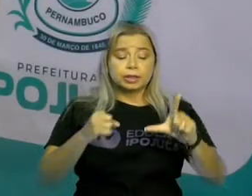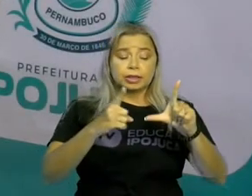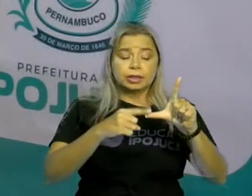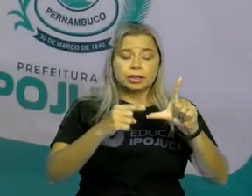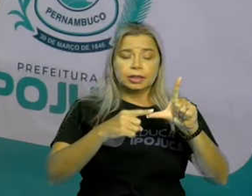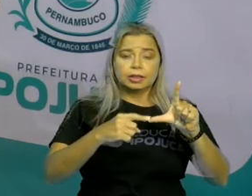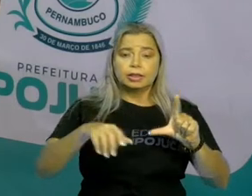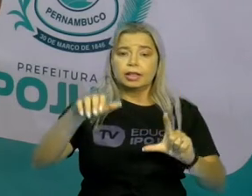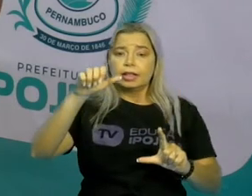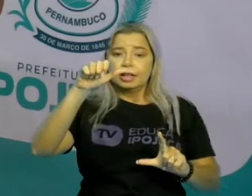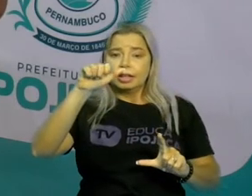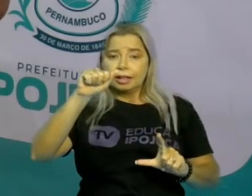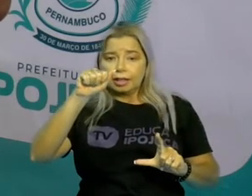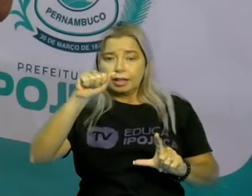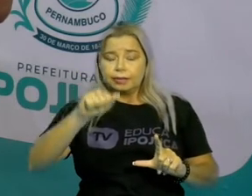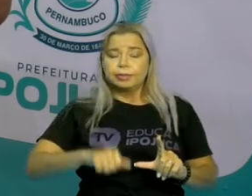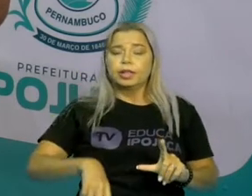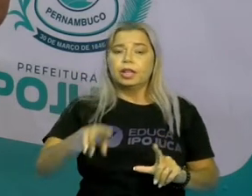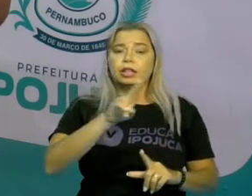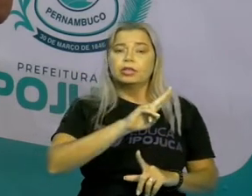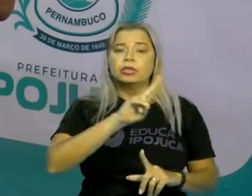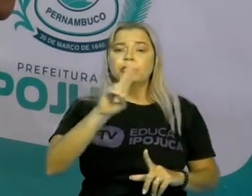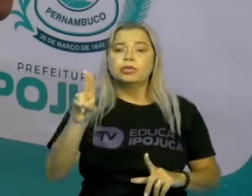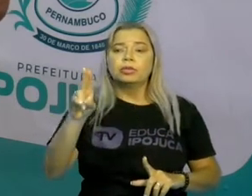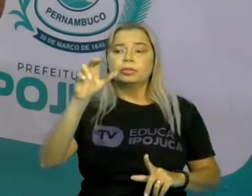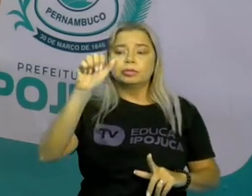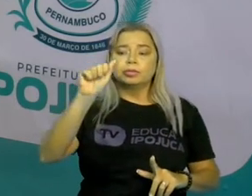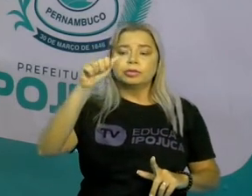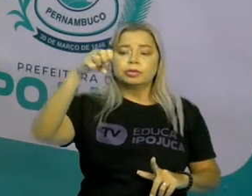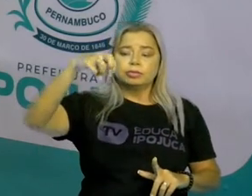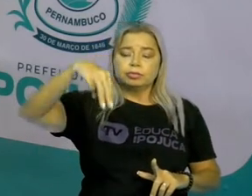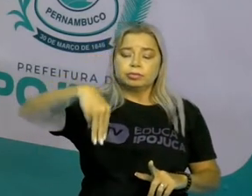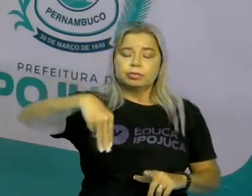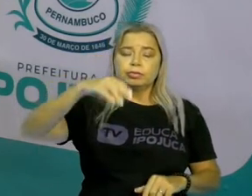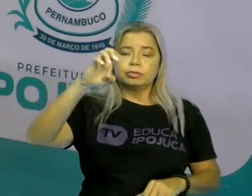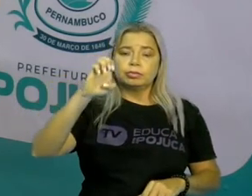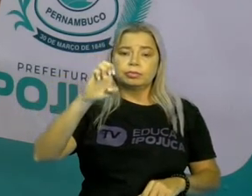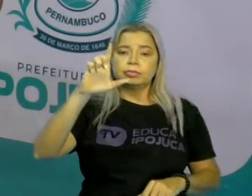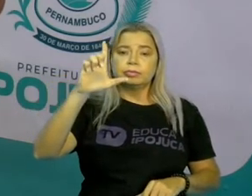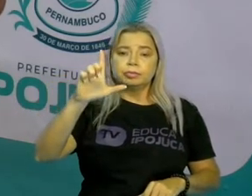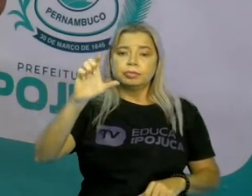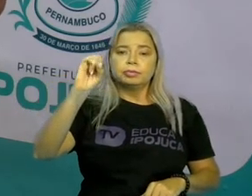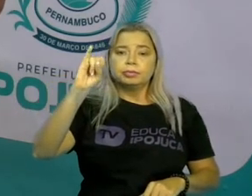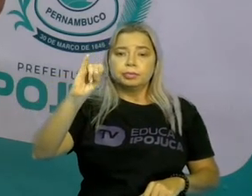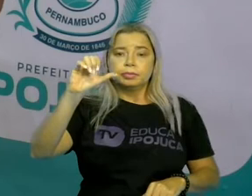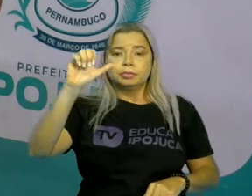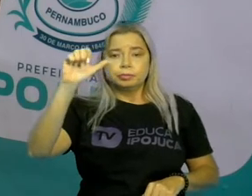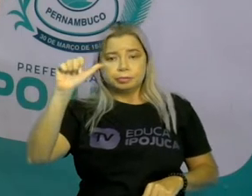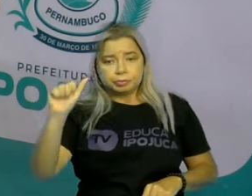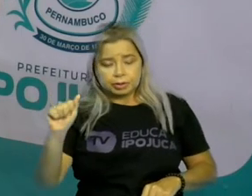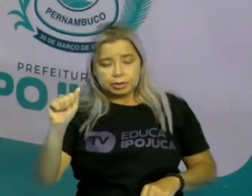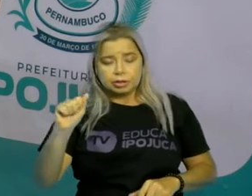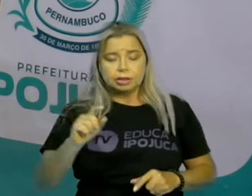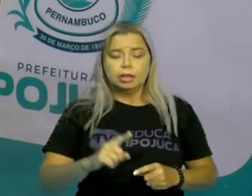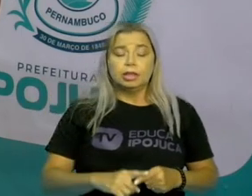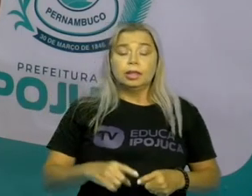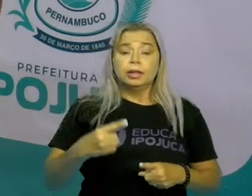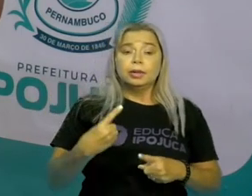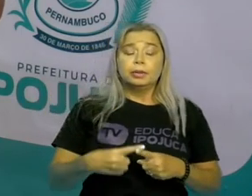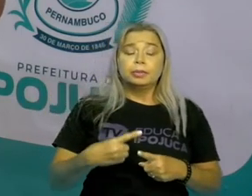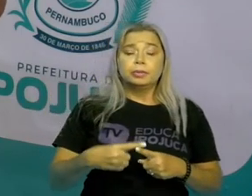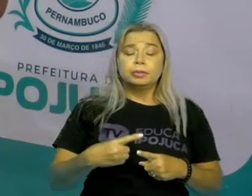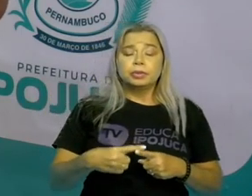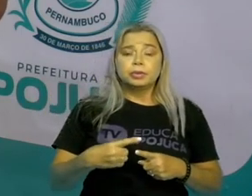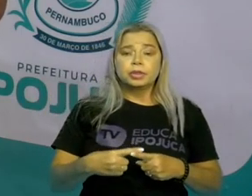a letra maiúscula. Porque é necessário que início de frase e em nome próprios